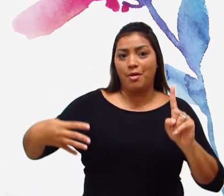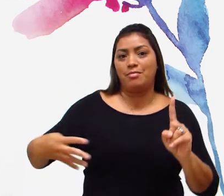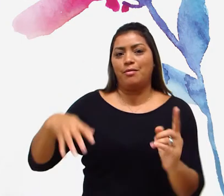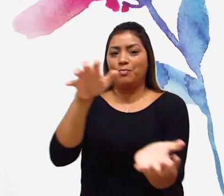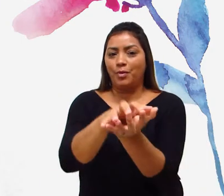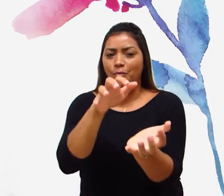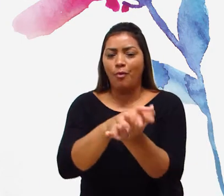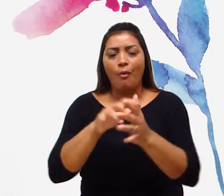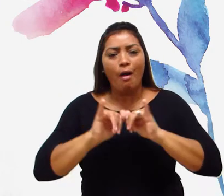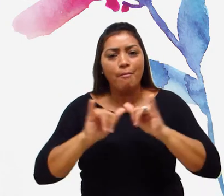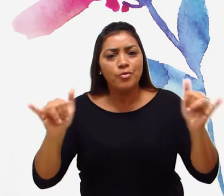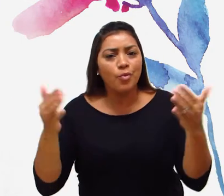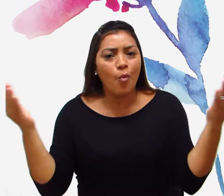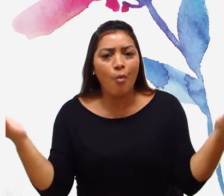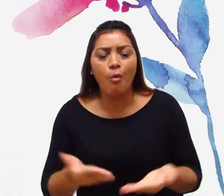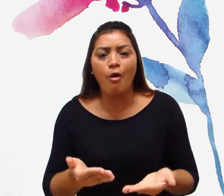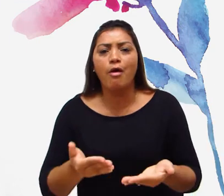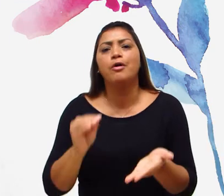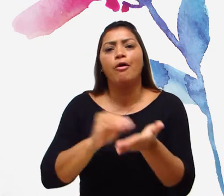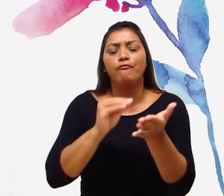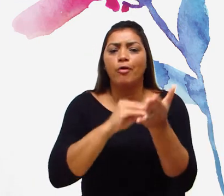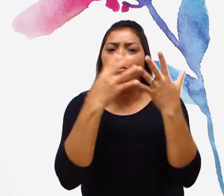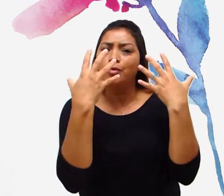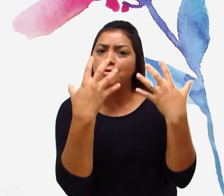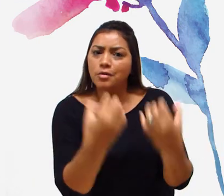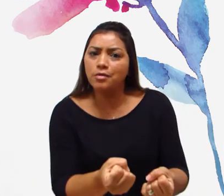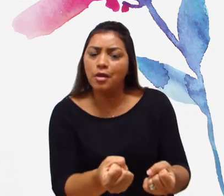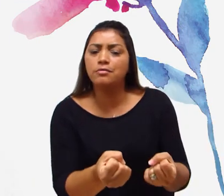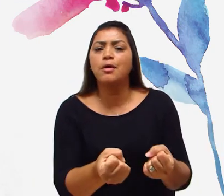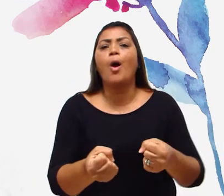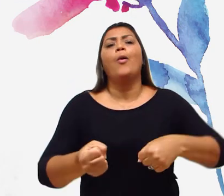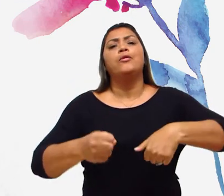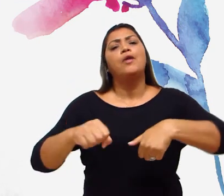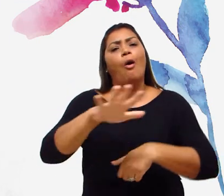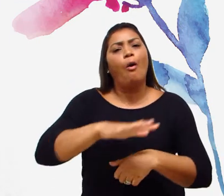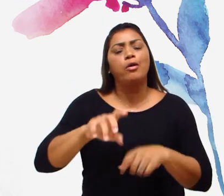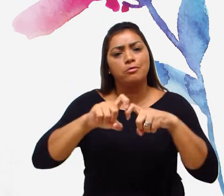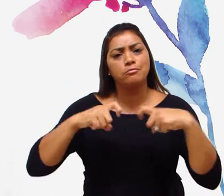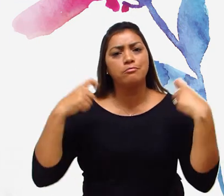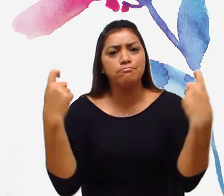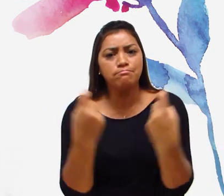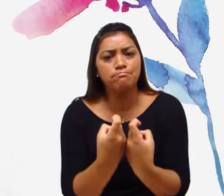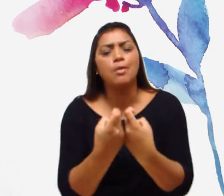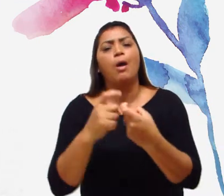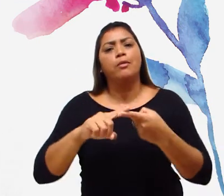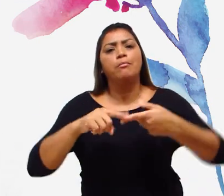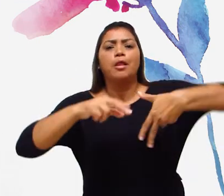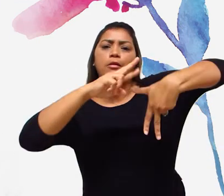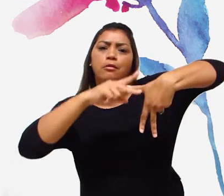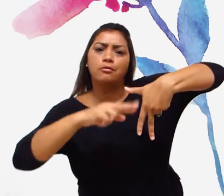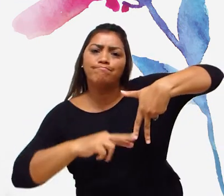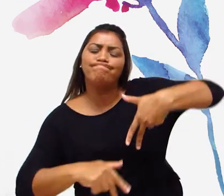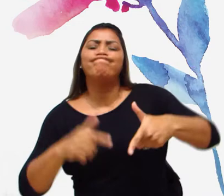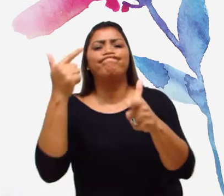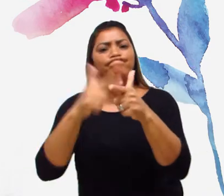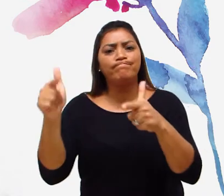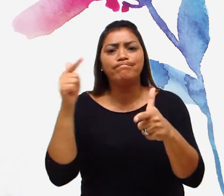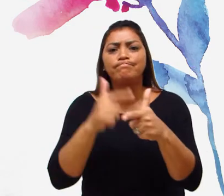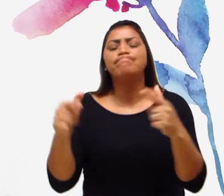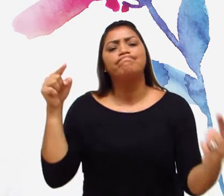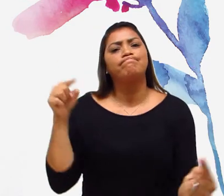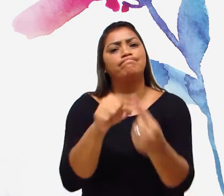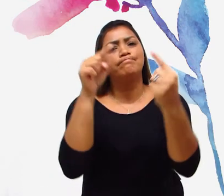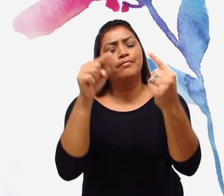A mensagem que eu trago é que a falta do reconhecimento da orientação sexual e da identidade de gênero são problemas